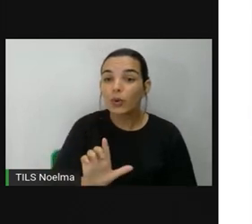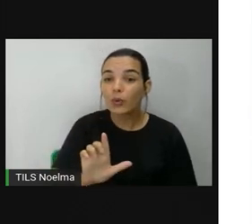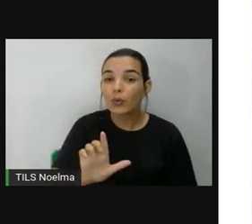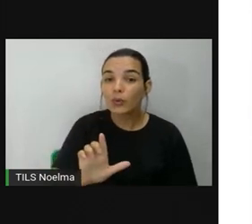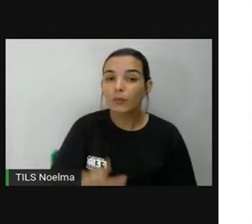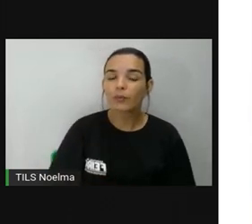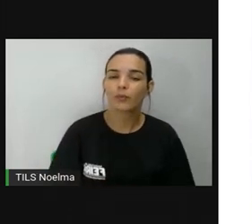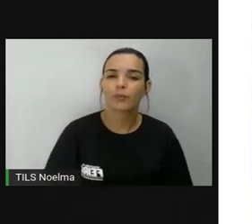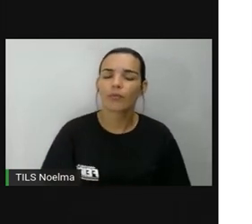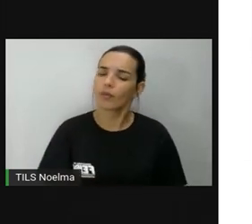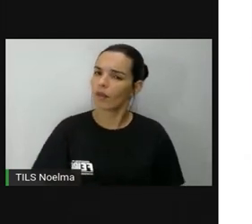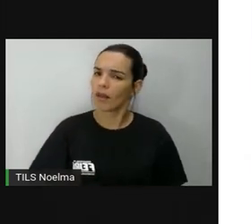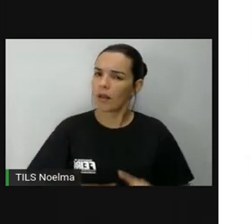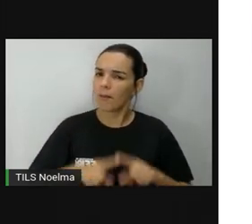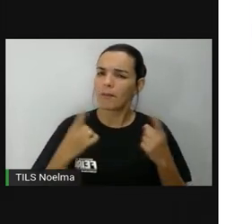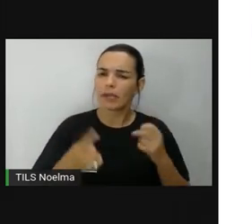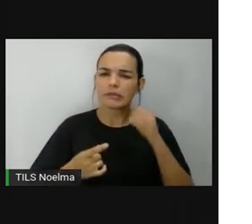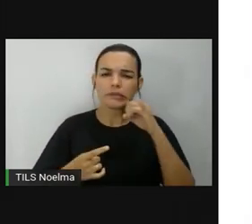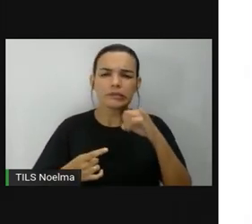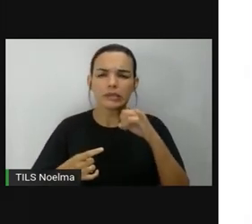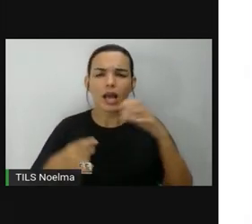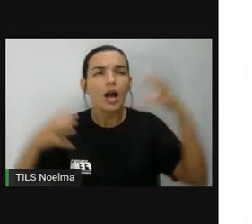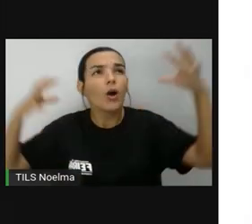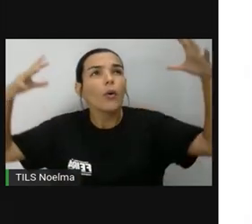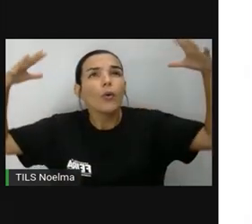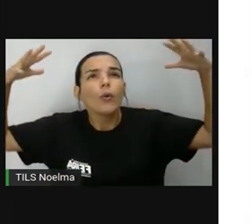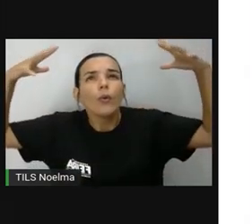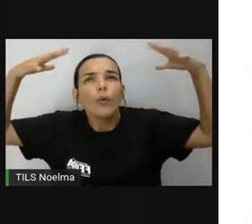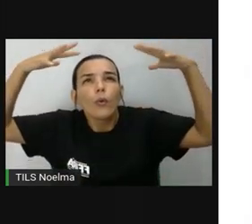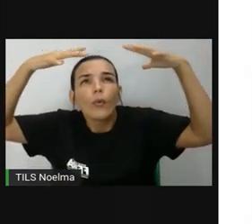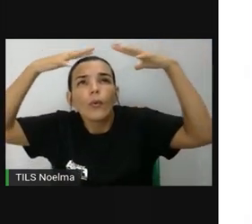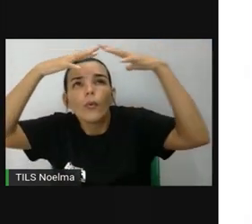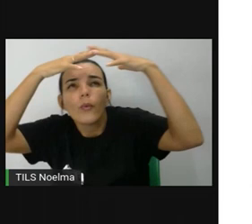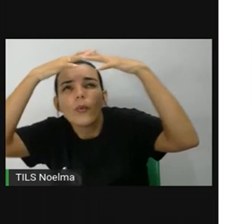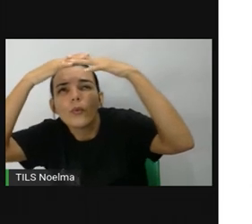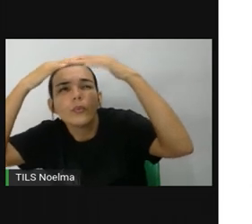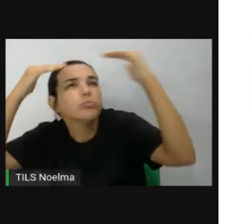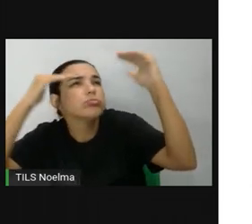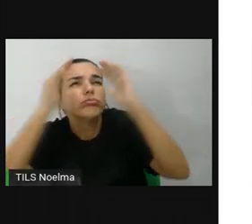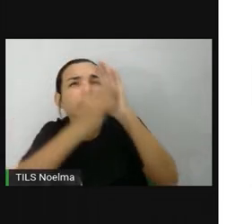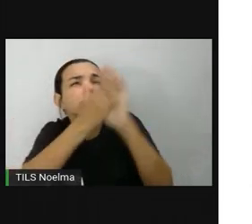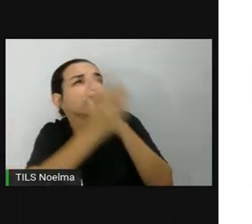Mas e quando as nuvens encobriam o céu? Como as pessoas se localizavam?